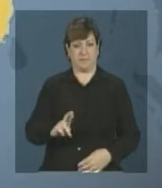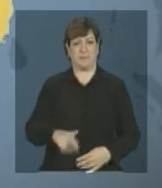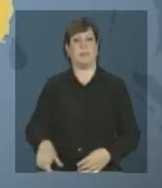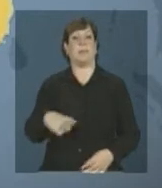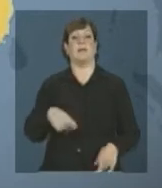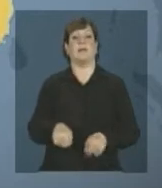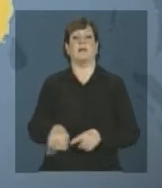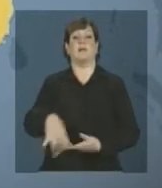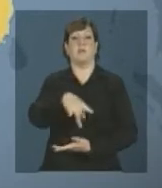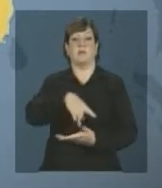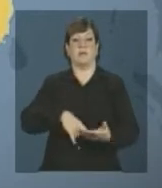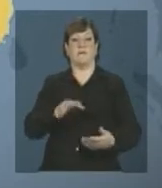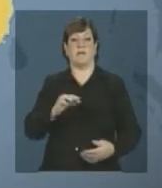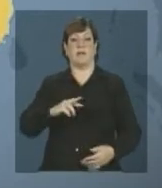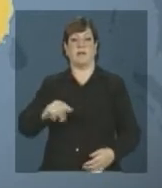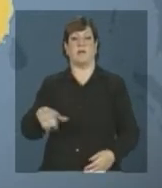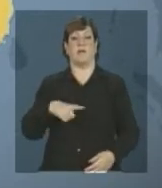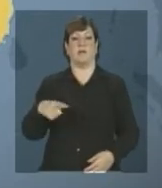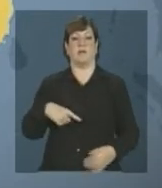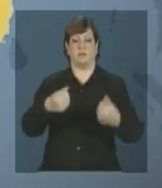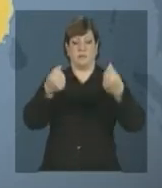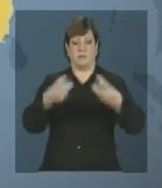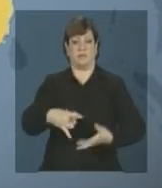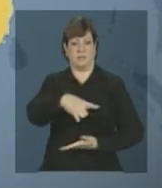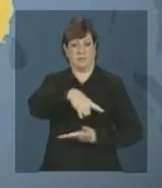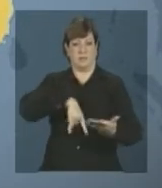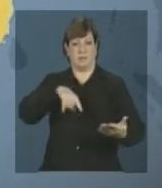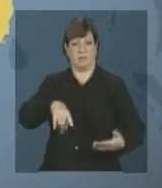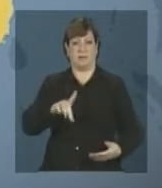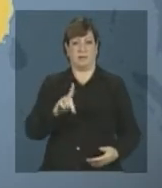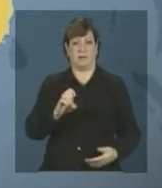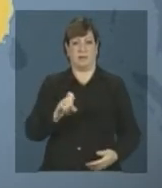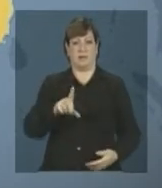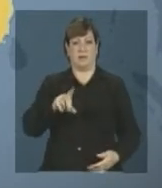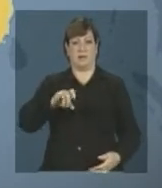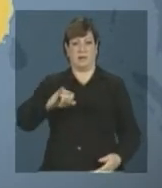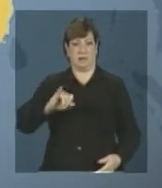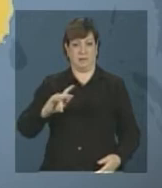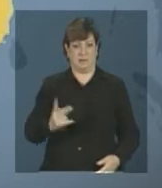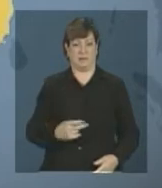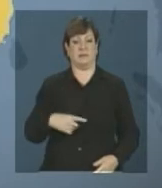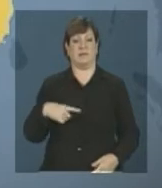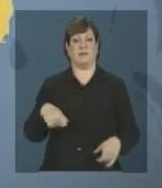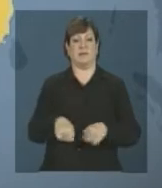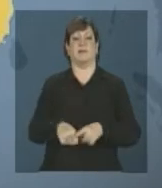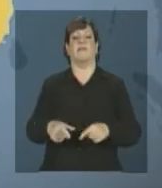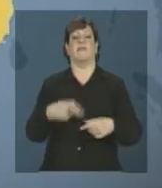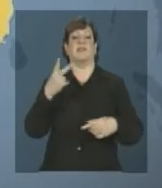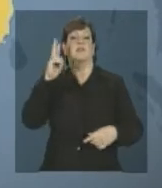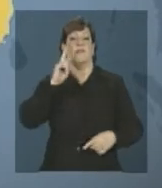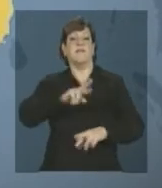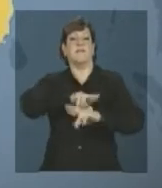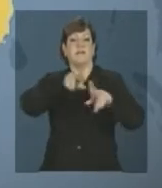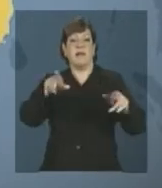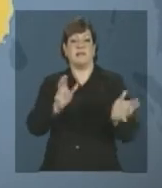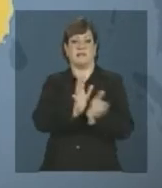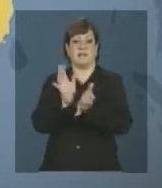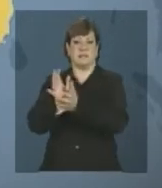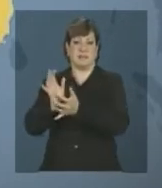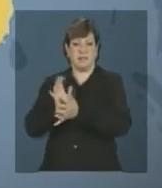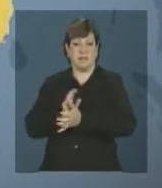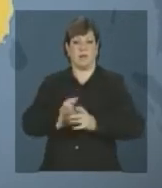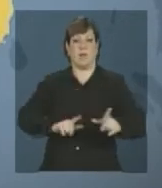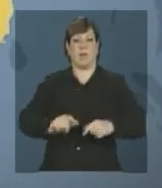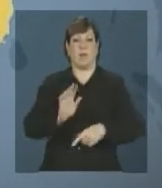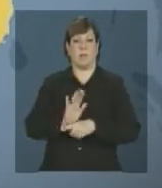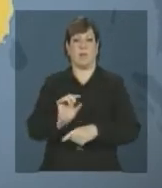final da cúpula do BRICS, a declaração de Delhi, contempla várias outras áreas de cooperação entre os países que formam o bloco.